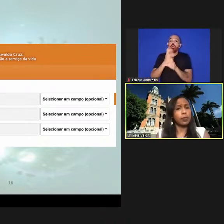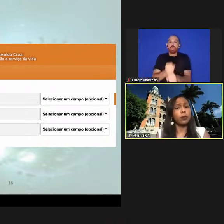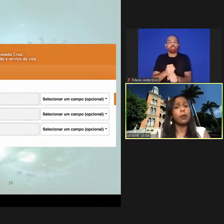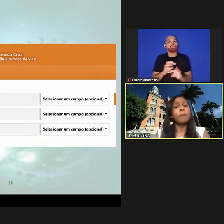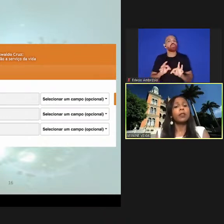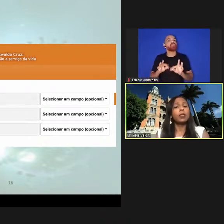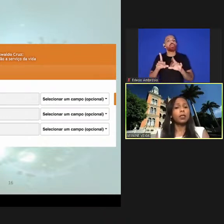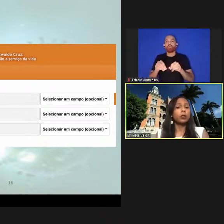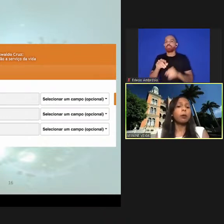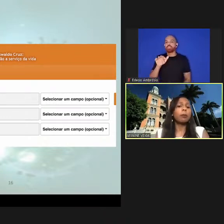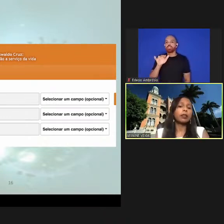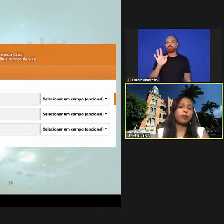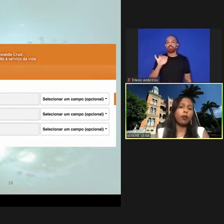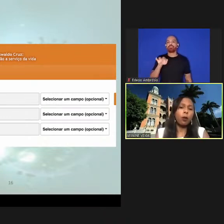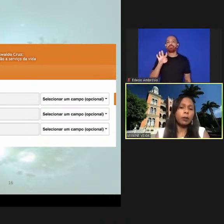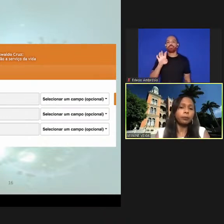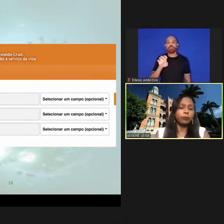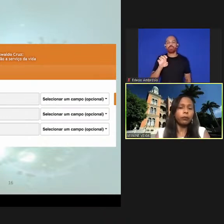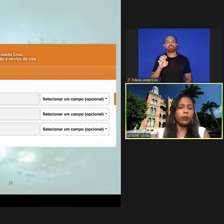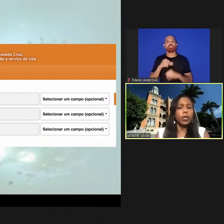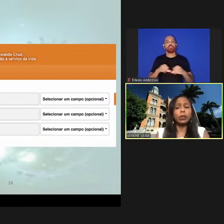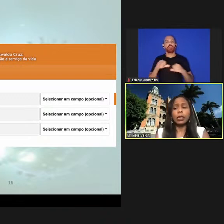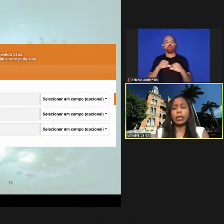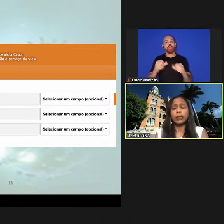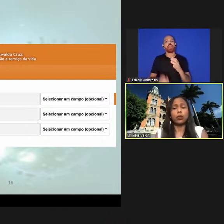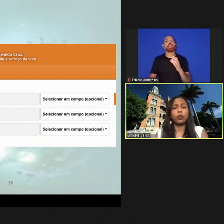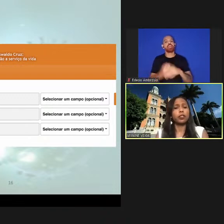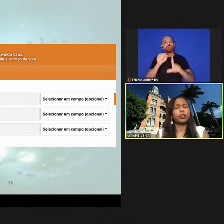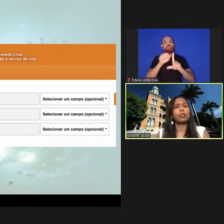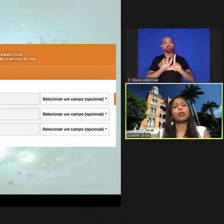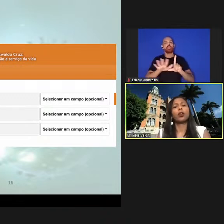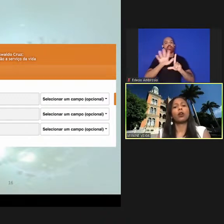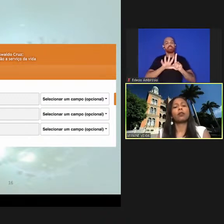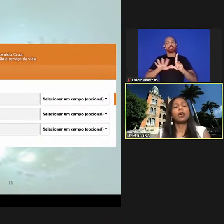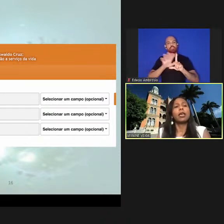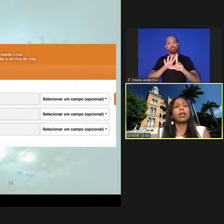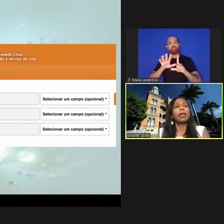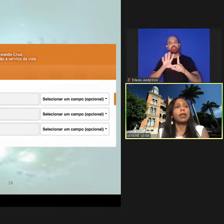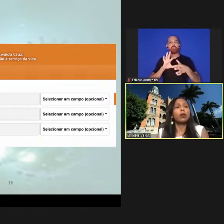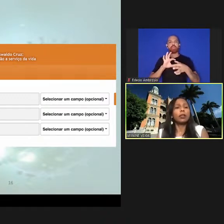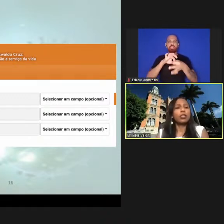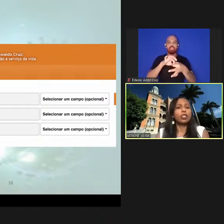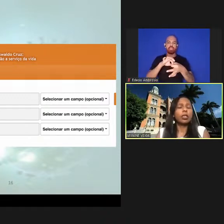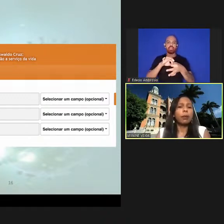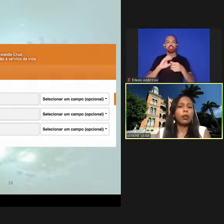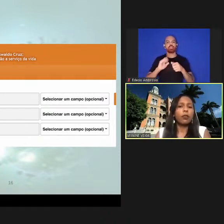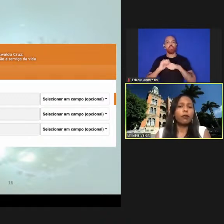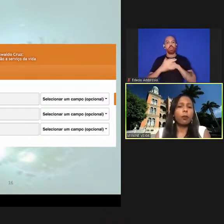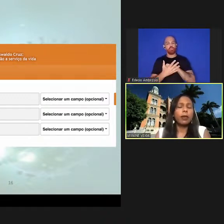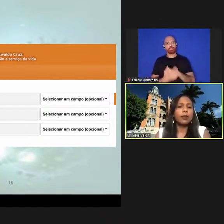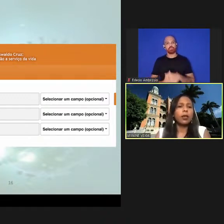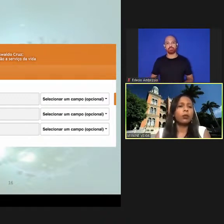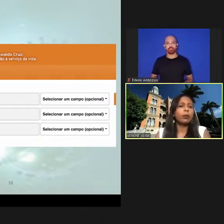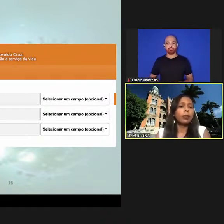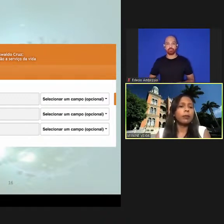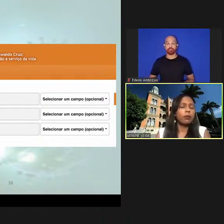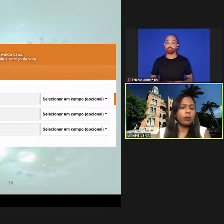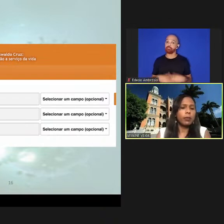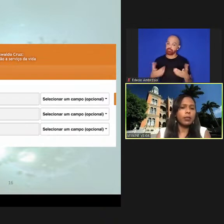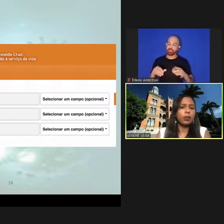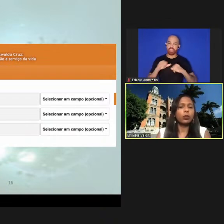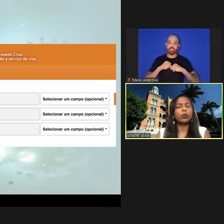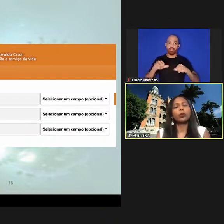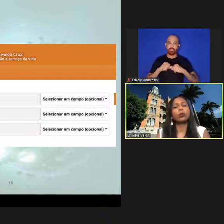informação criando uma plataforma integrada COVID-19 quando a gente trabalha com a informação uma